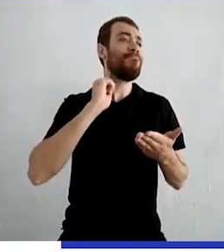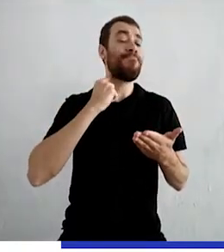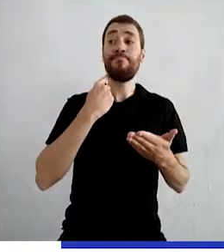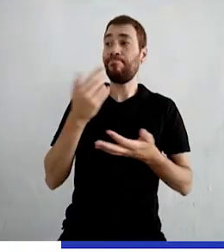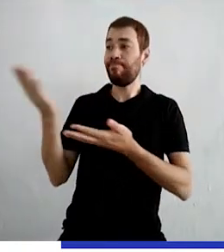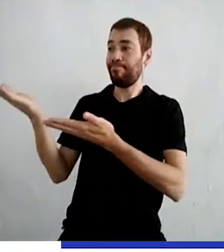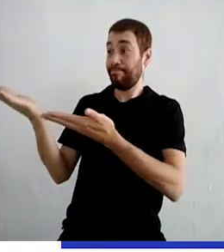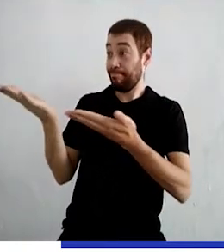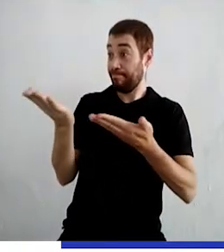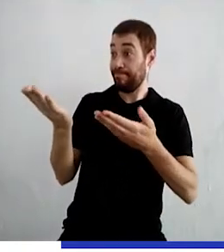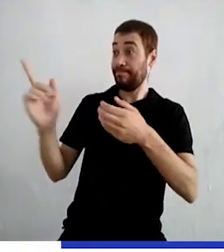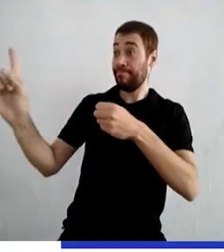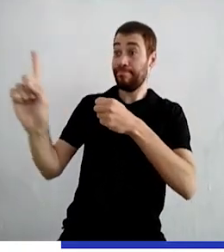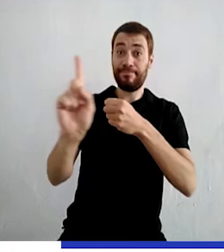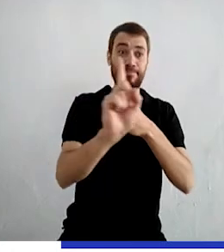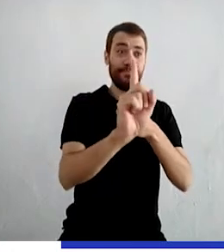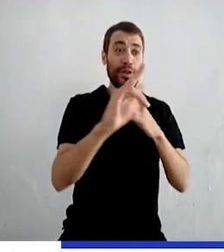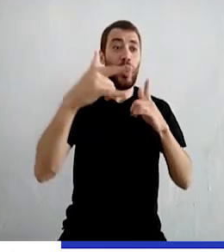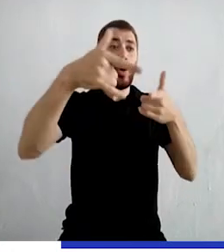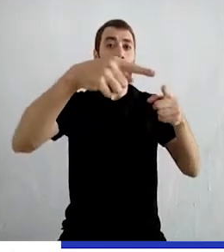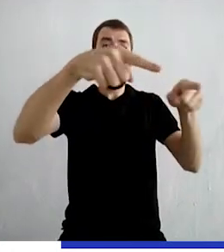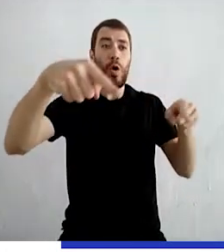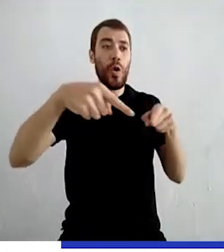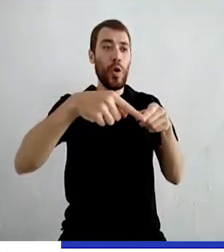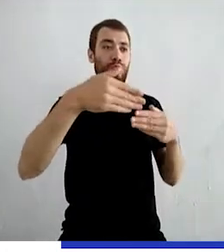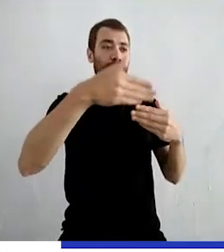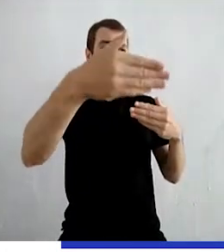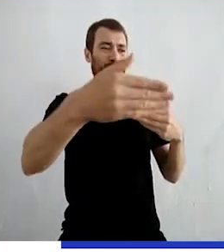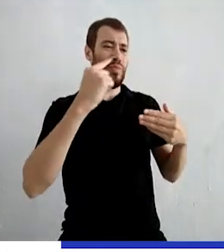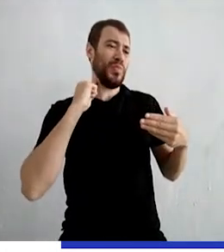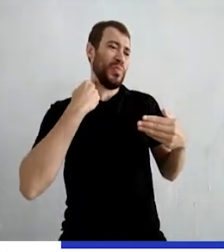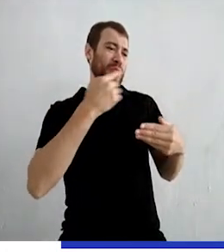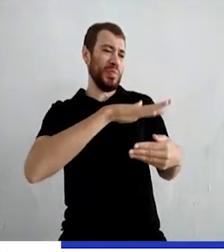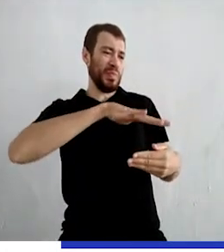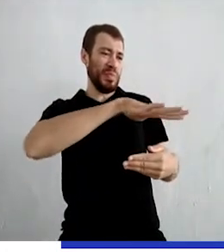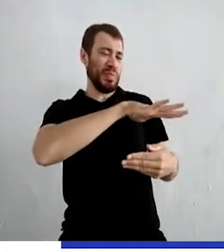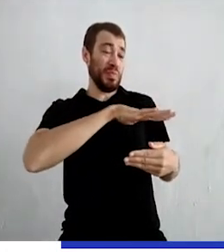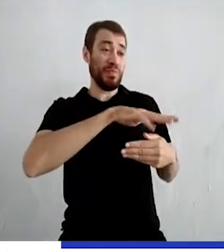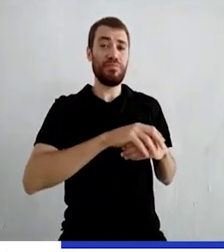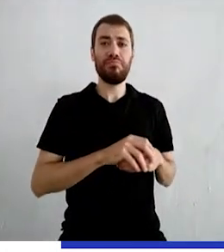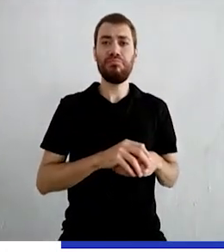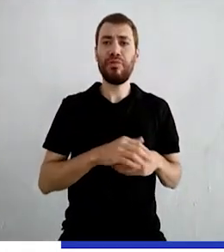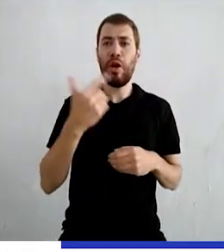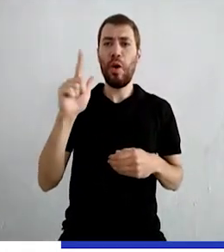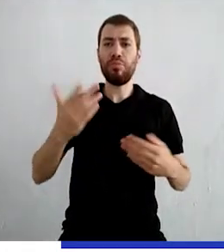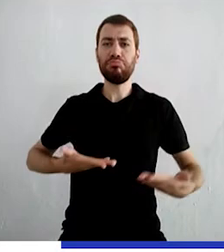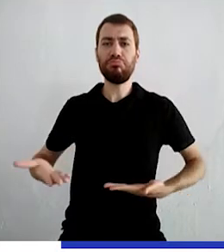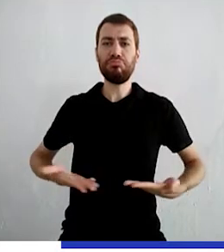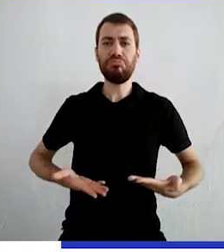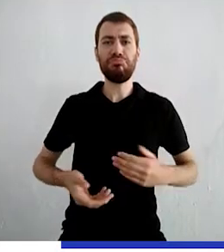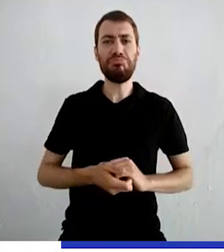ganhou um quarto Ao lado do chiqueiro Os outros empregados Achavam